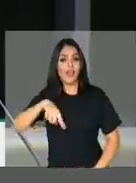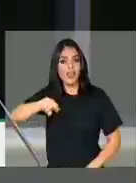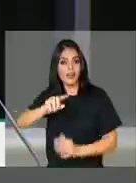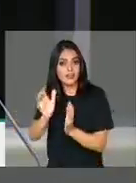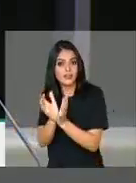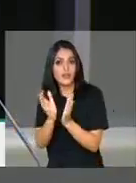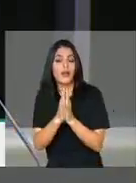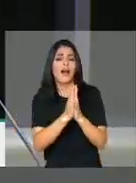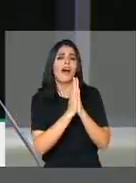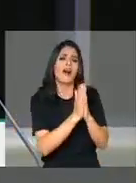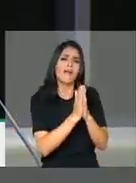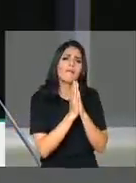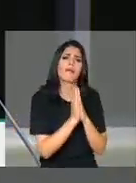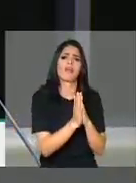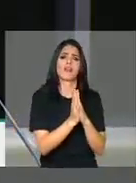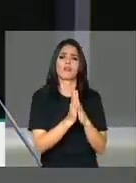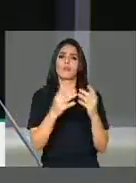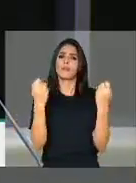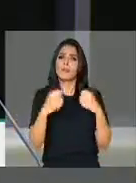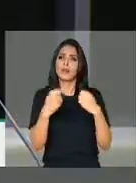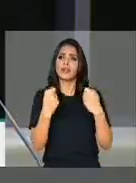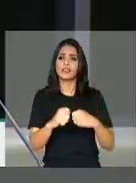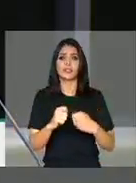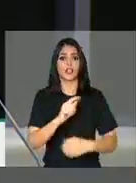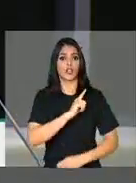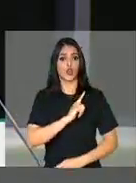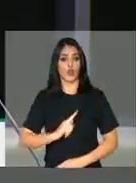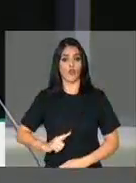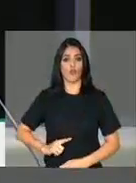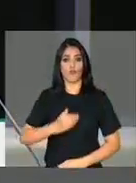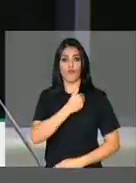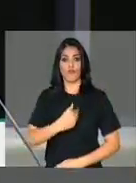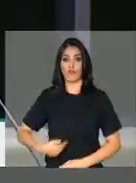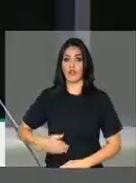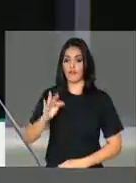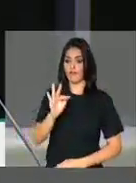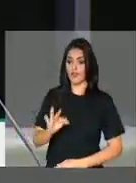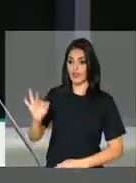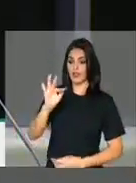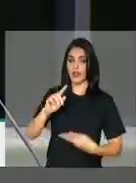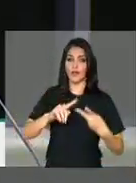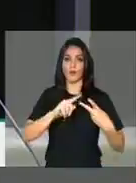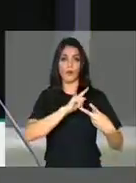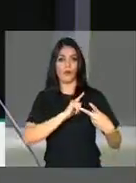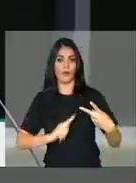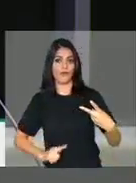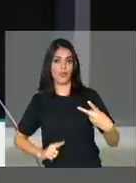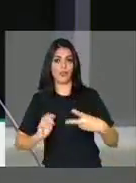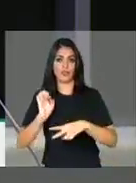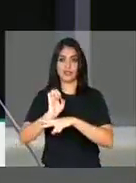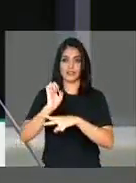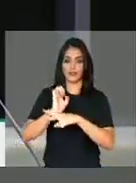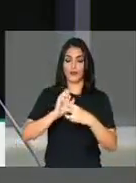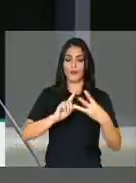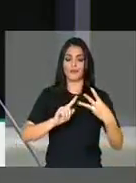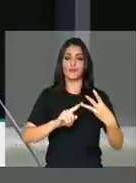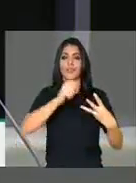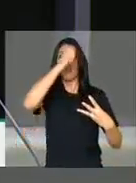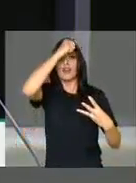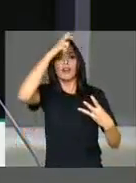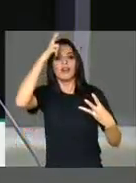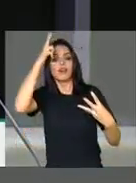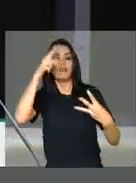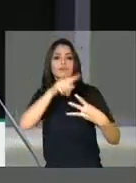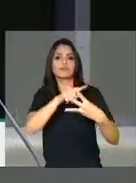que nos três níveis de governo, governo federal, governo estadual e governo municipal, atentem